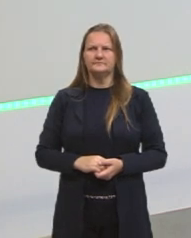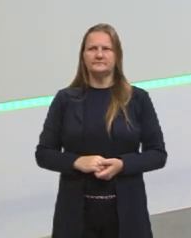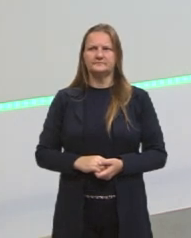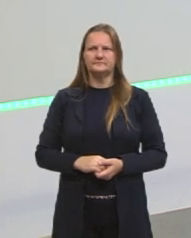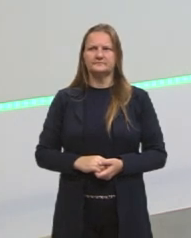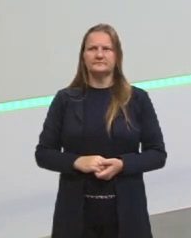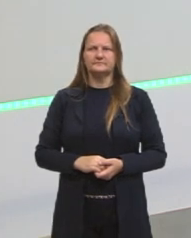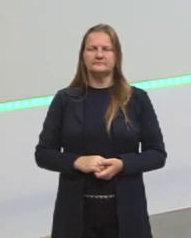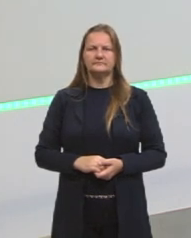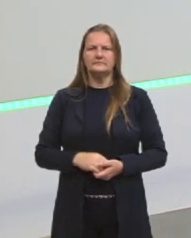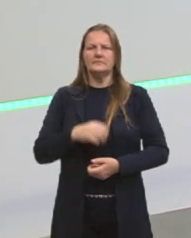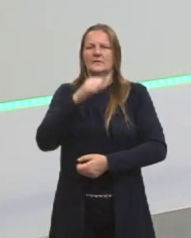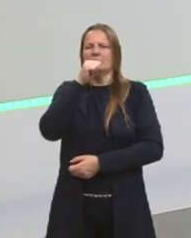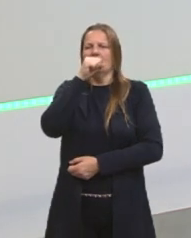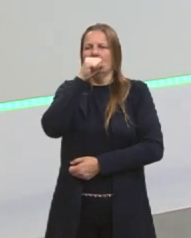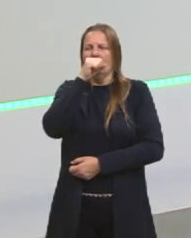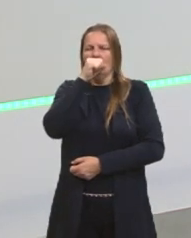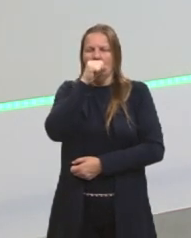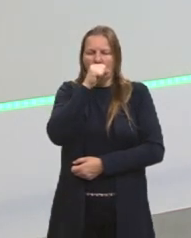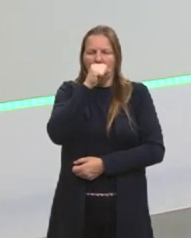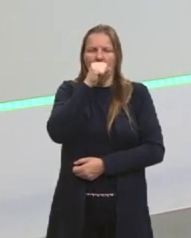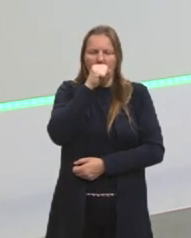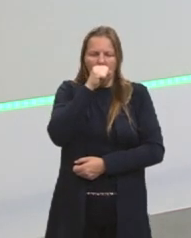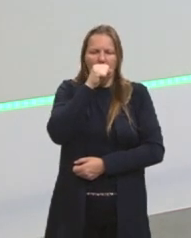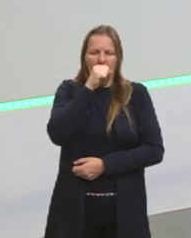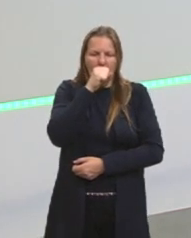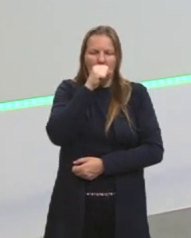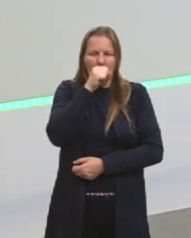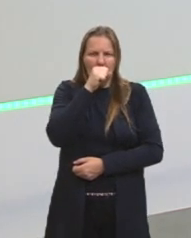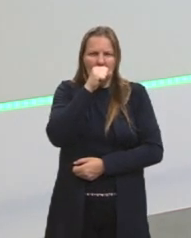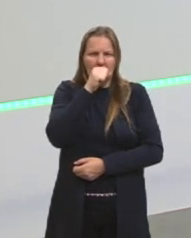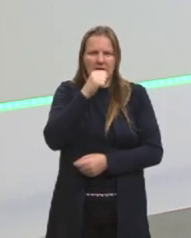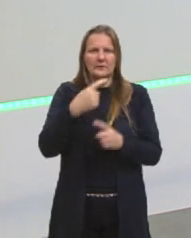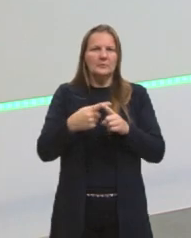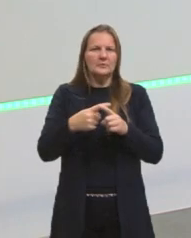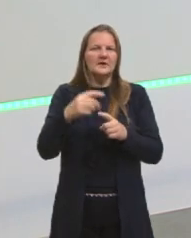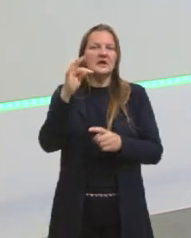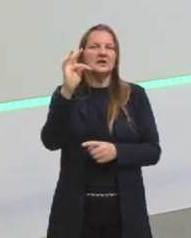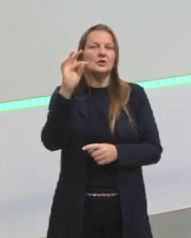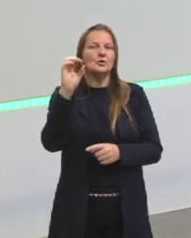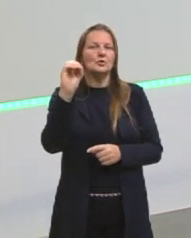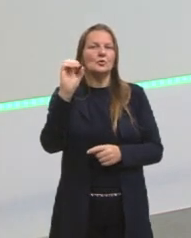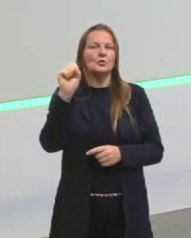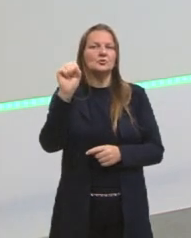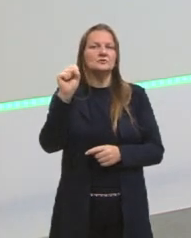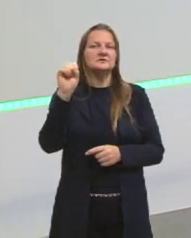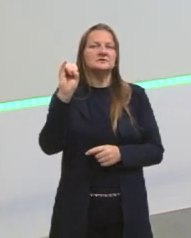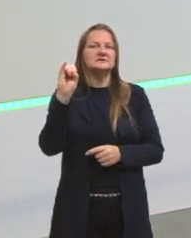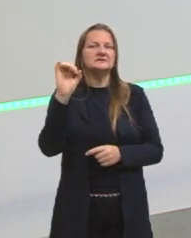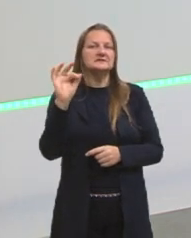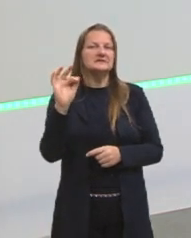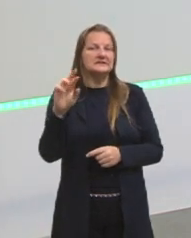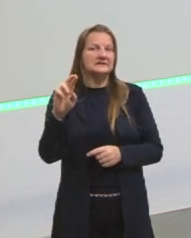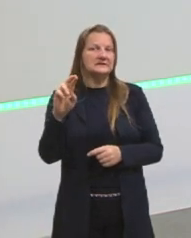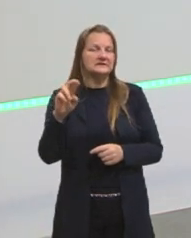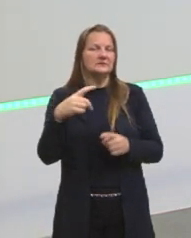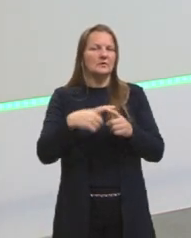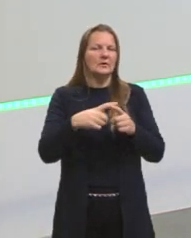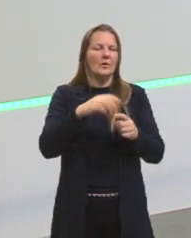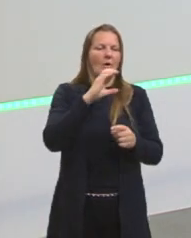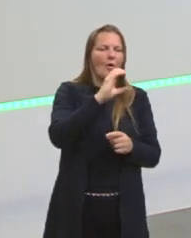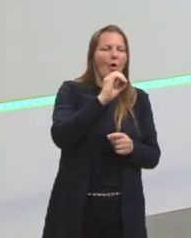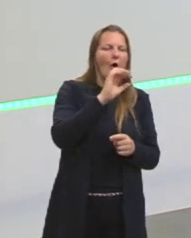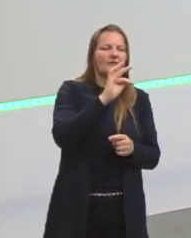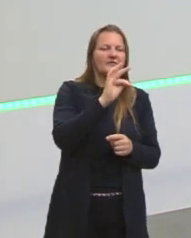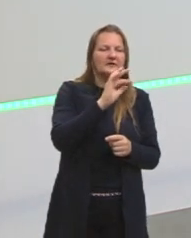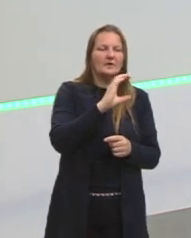tossir se fala cough. Por quê? Por causa do som que se produz. Espirrar se fala sneeze. Por causa do som